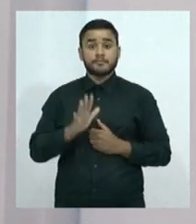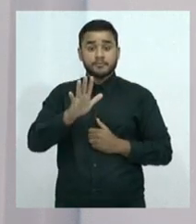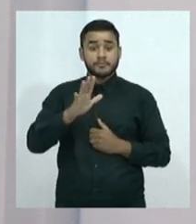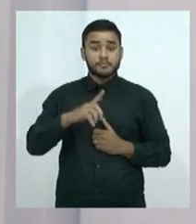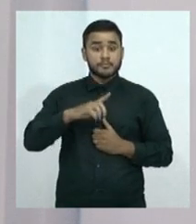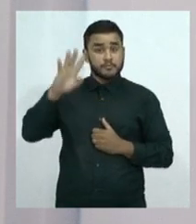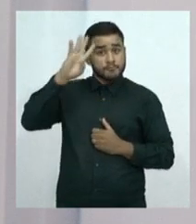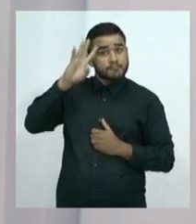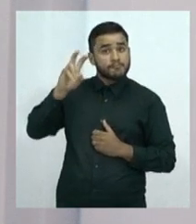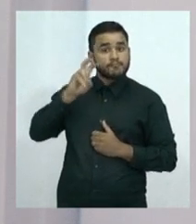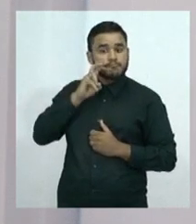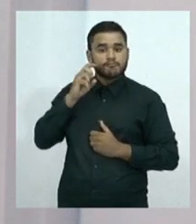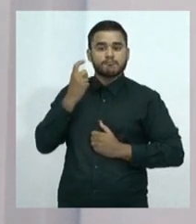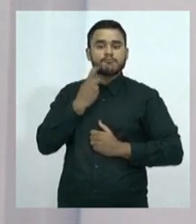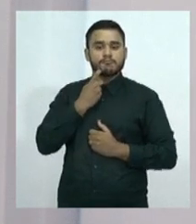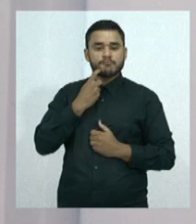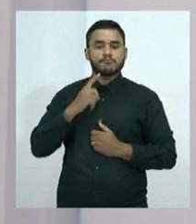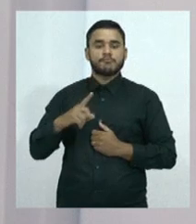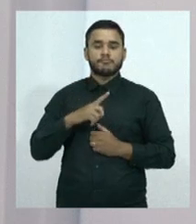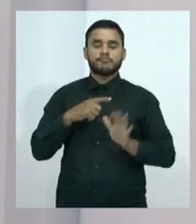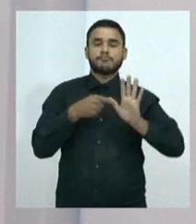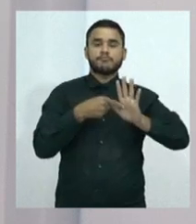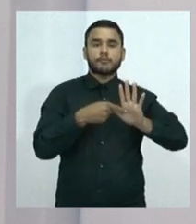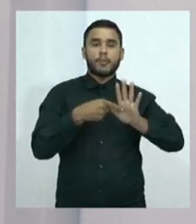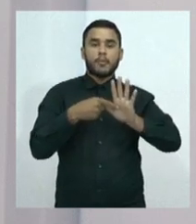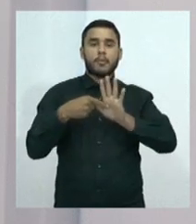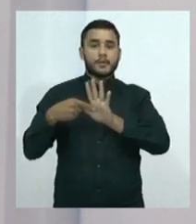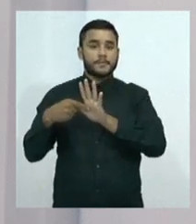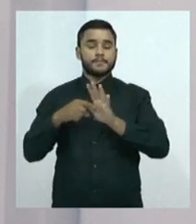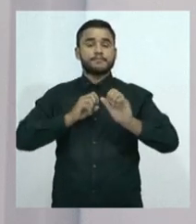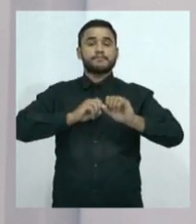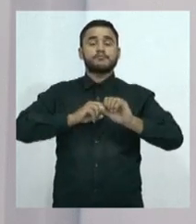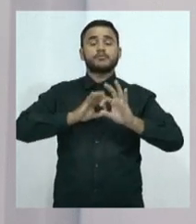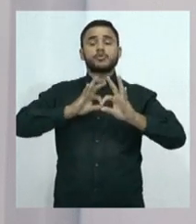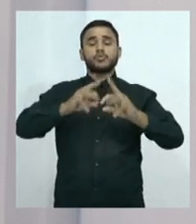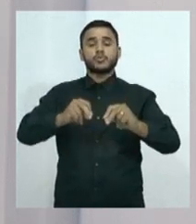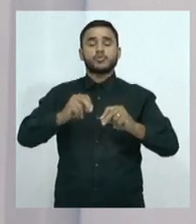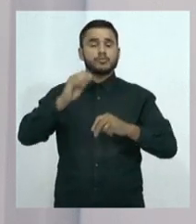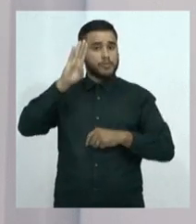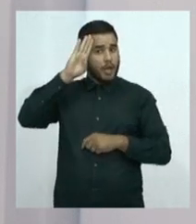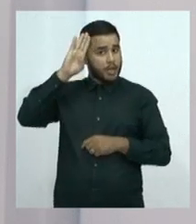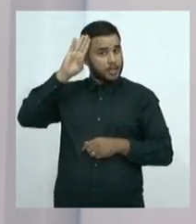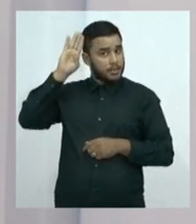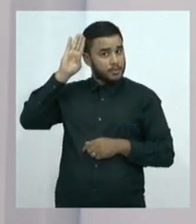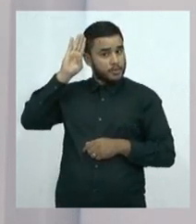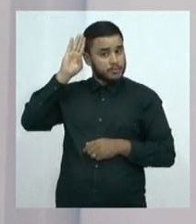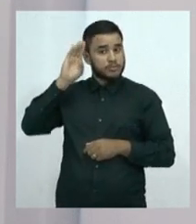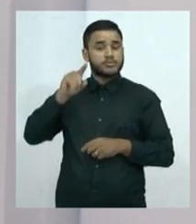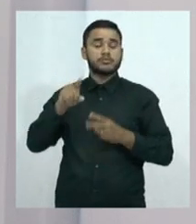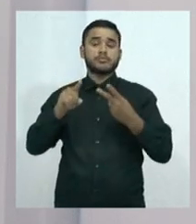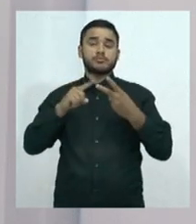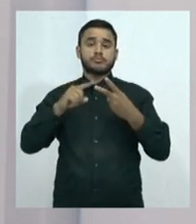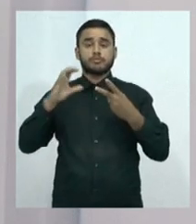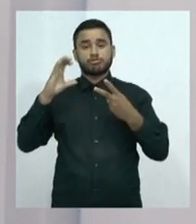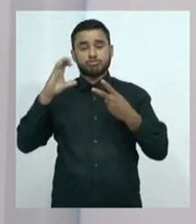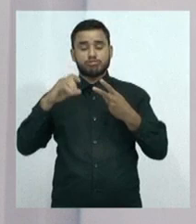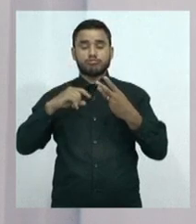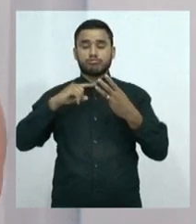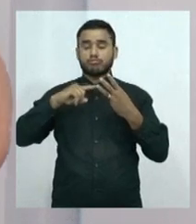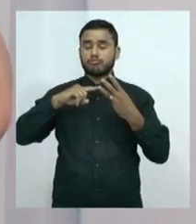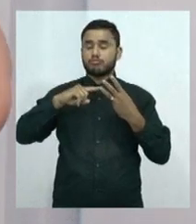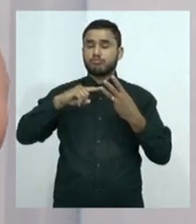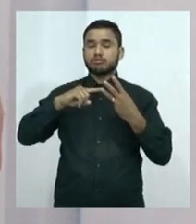dividirá em apresentação de trabalhos acadêmicos e científicos, apresentação de artigos, grupos de